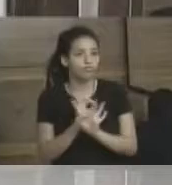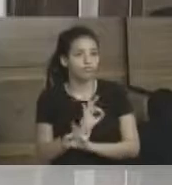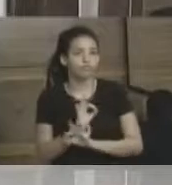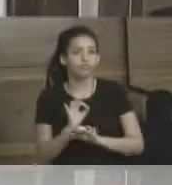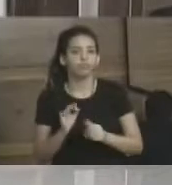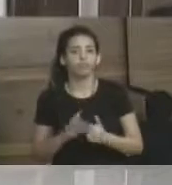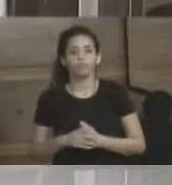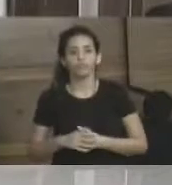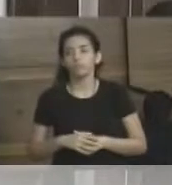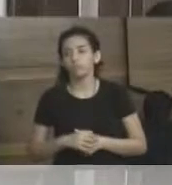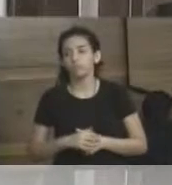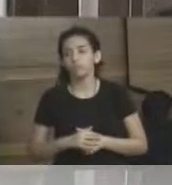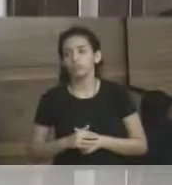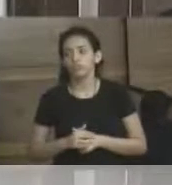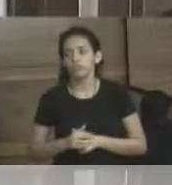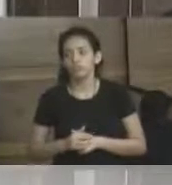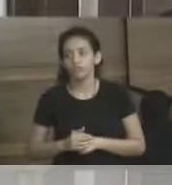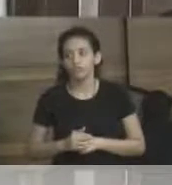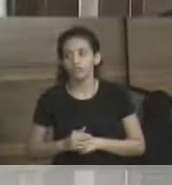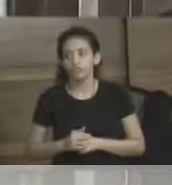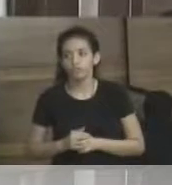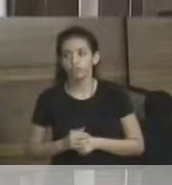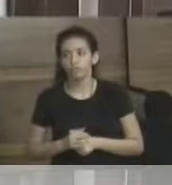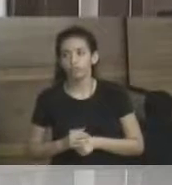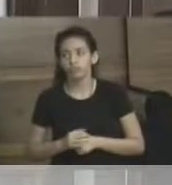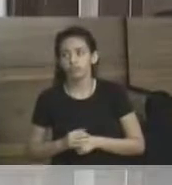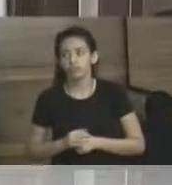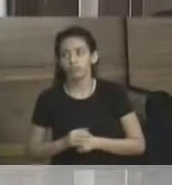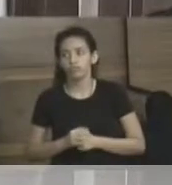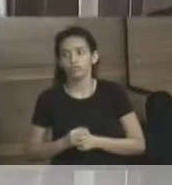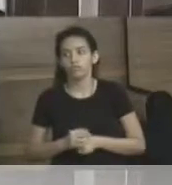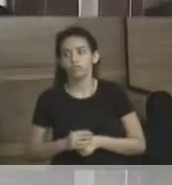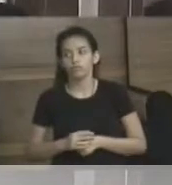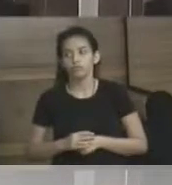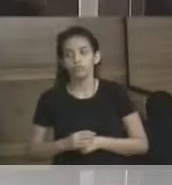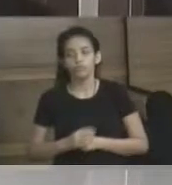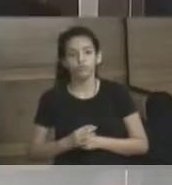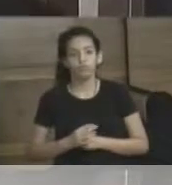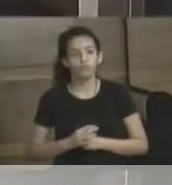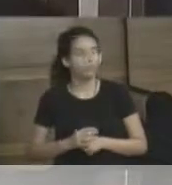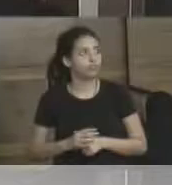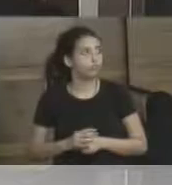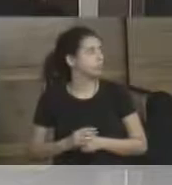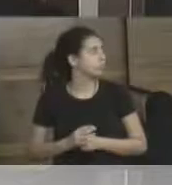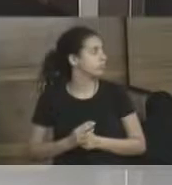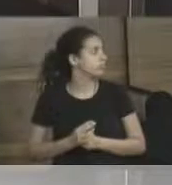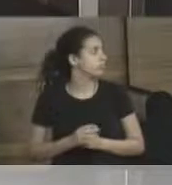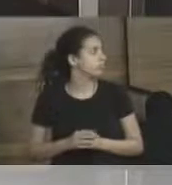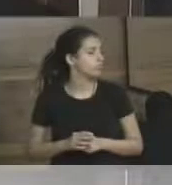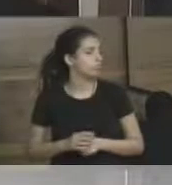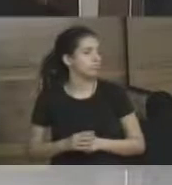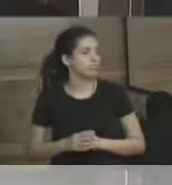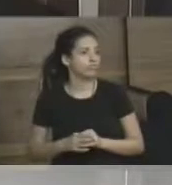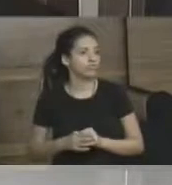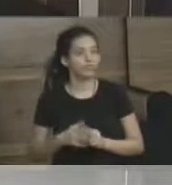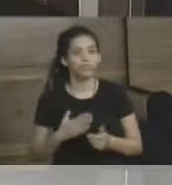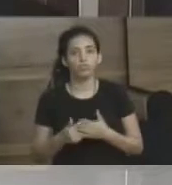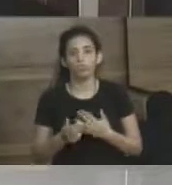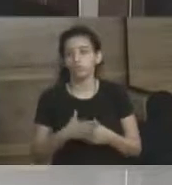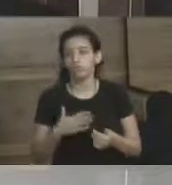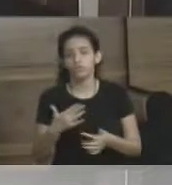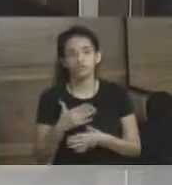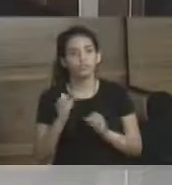fontes de emprego também das maiores do mundo, e é aplicável em qualquer modelo, qualquer cidade pode fazer turismo.